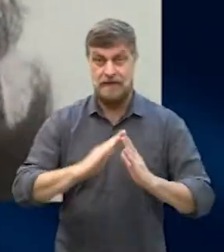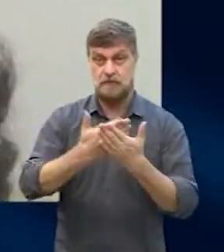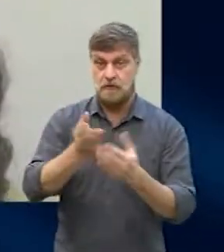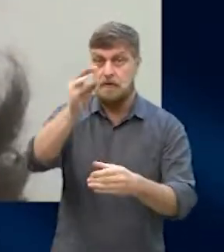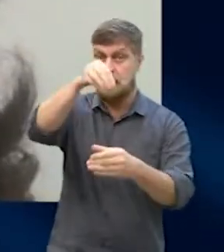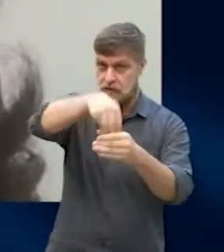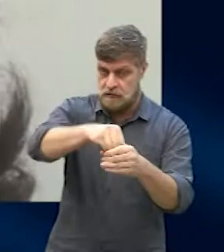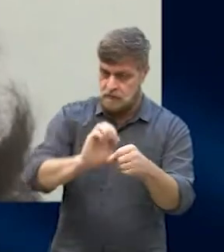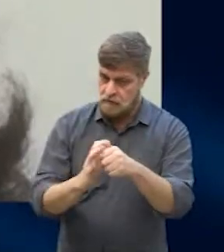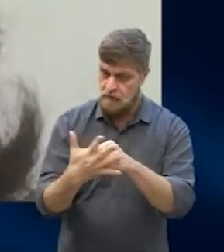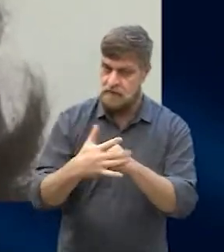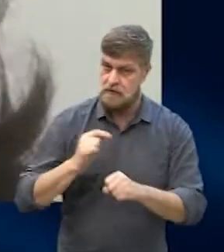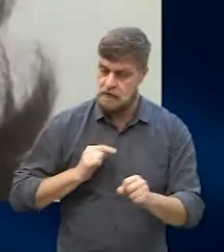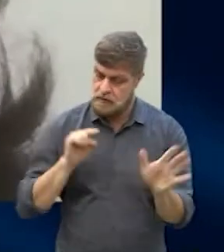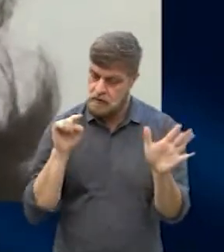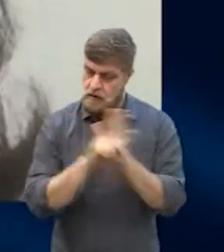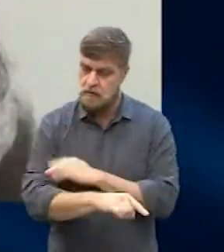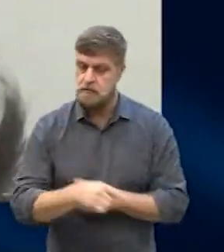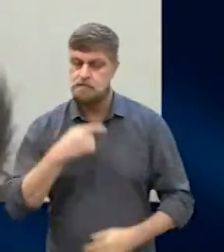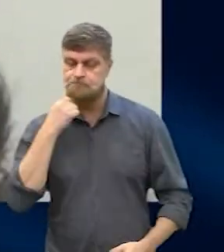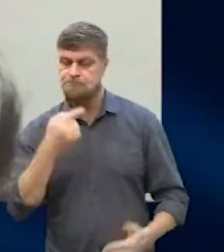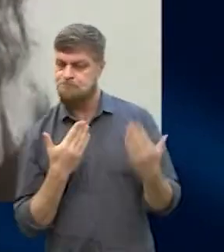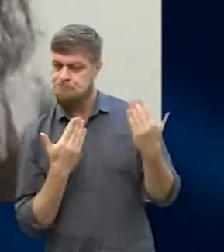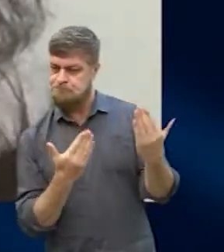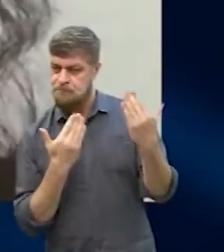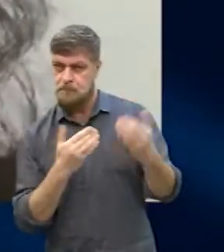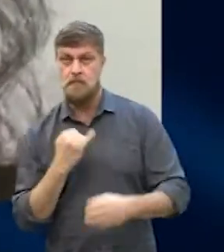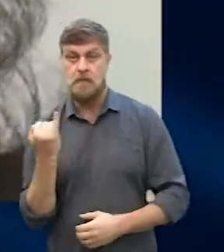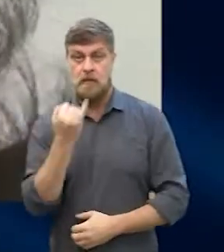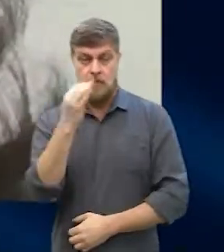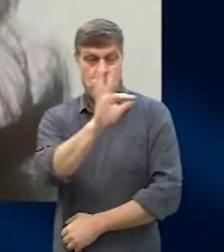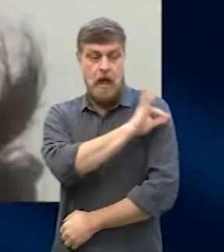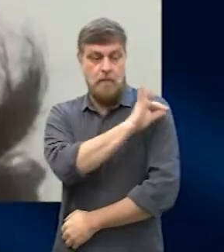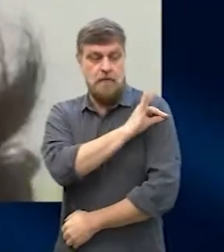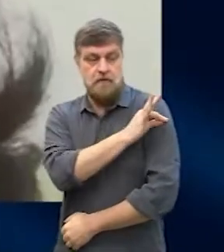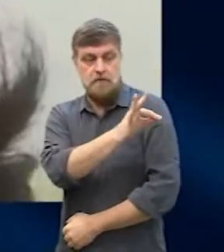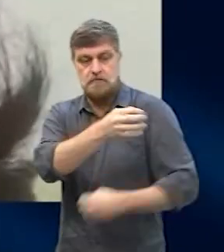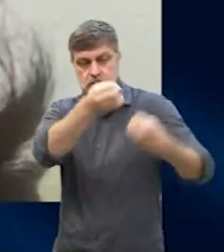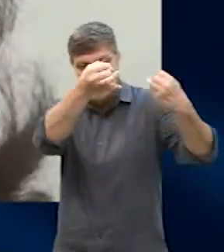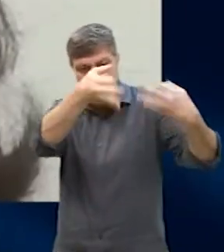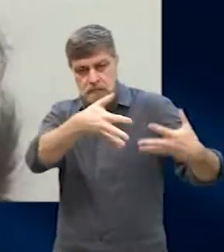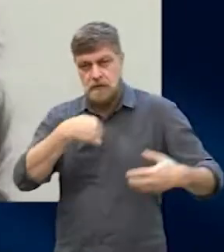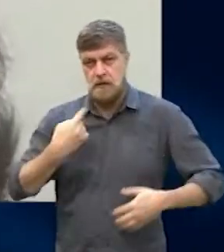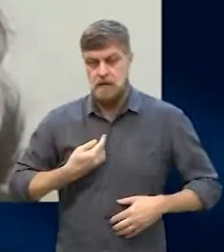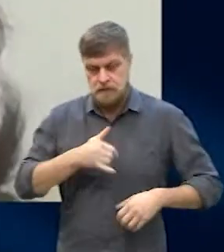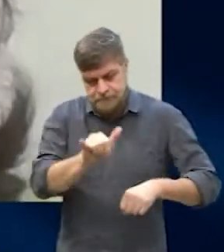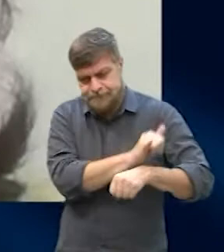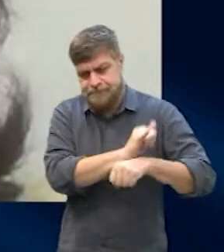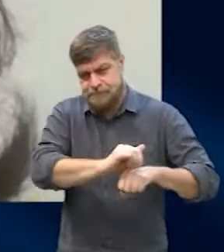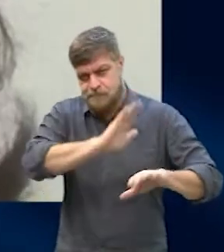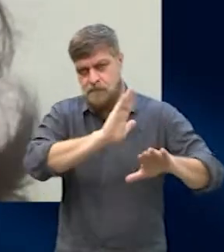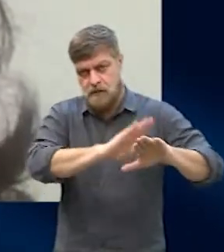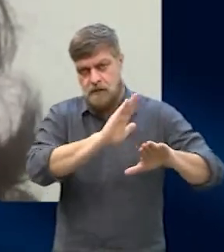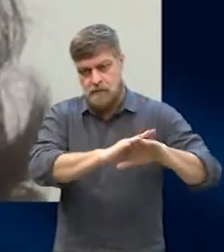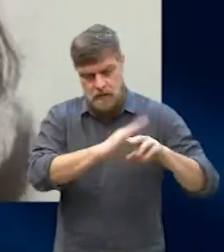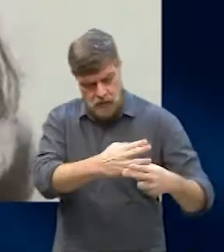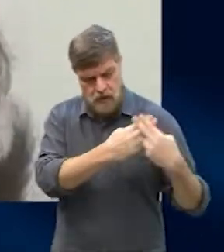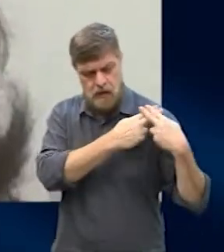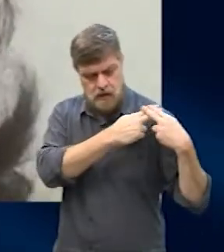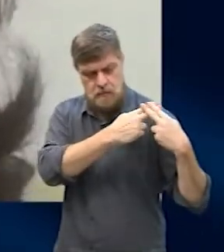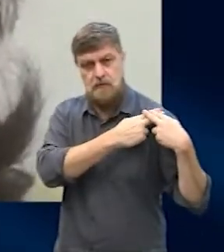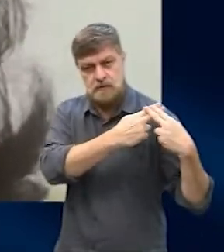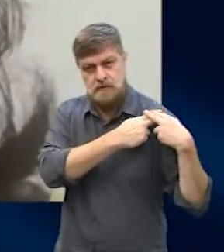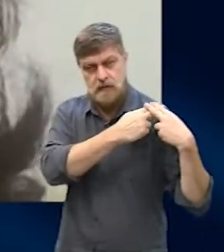dentro das escolas. Esse é o meu questionamento e acho que é importante que a Prefeitura se explique e que tome medidas mais